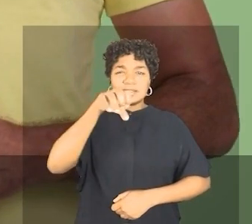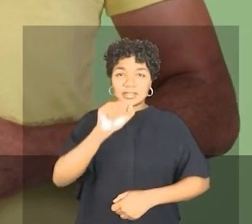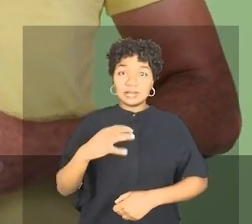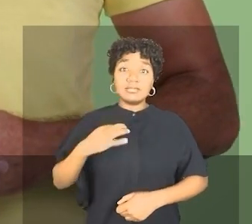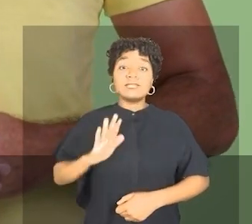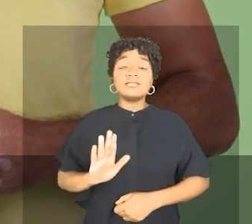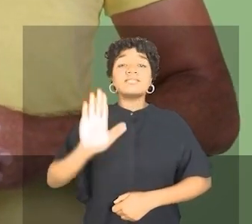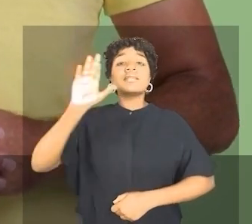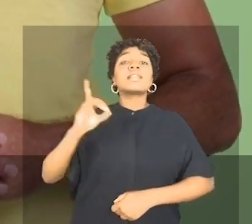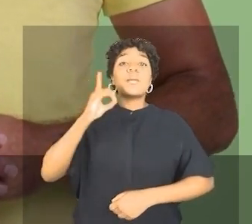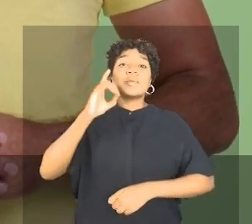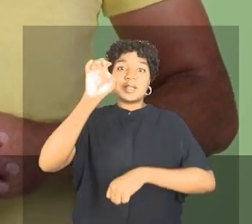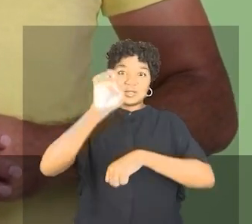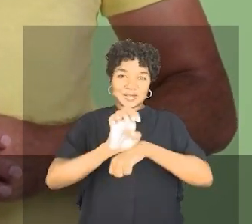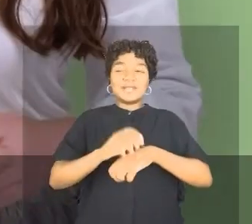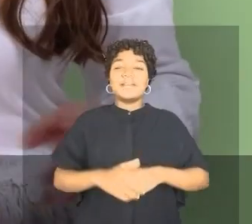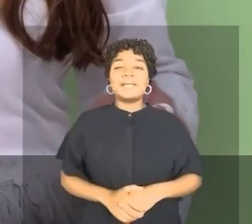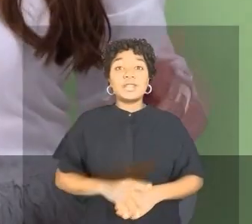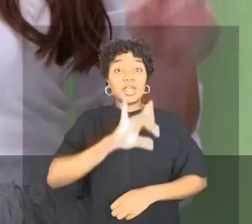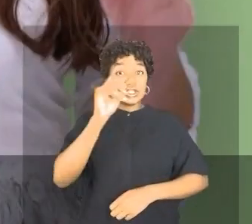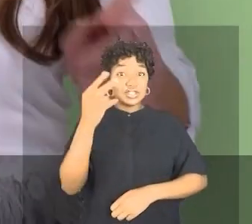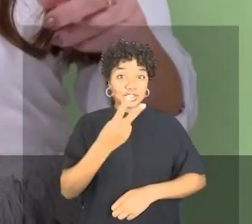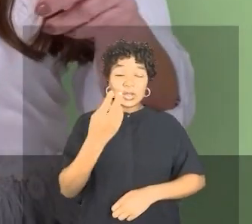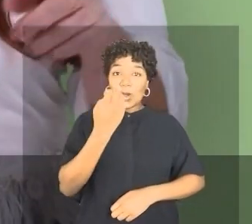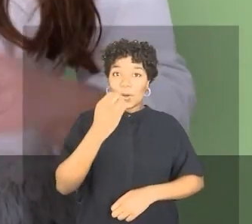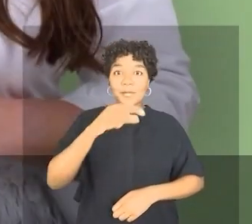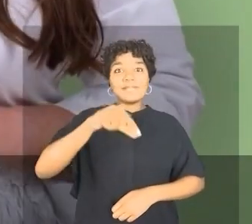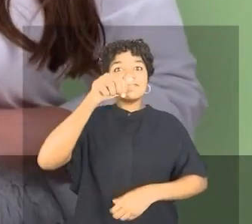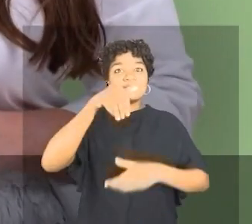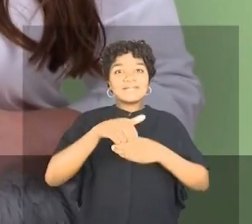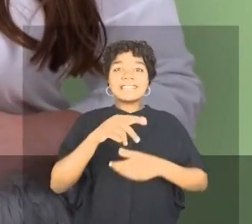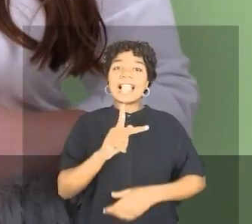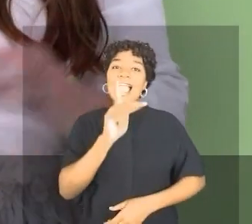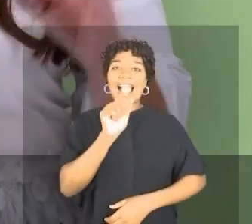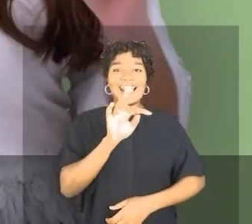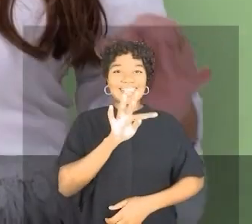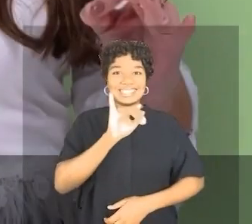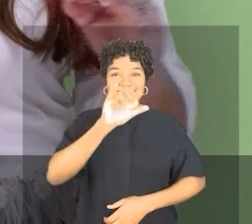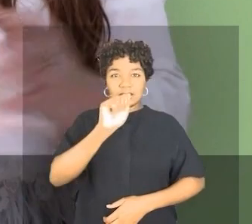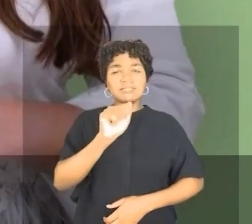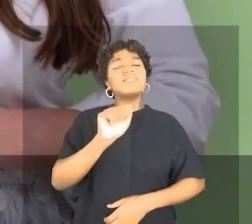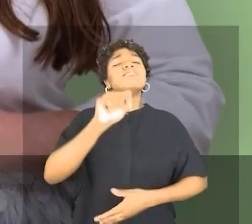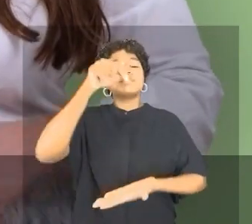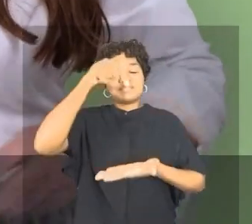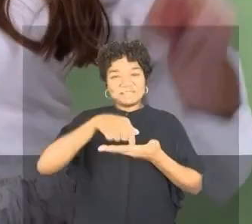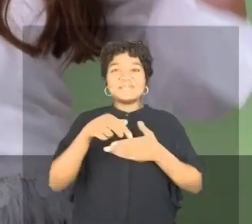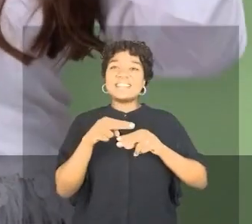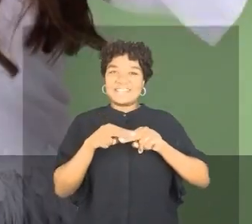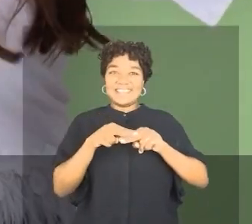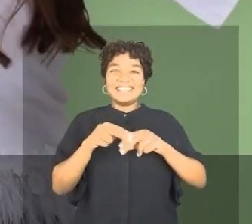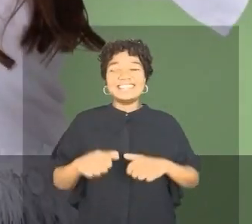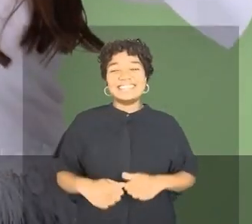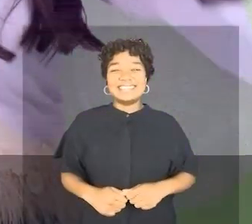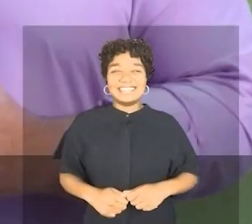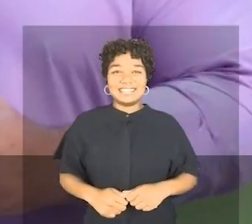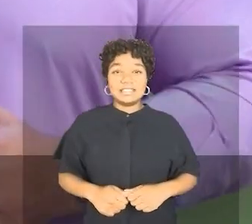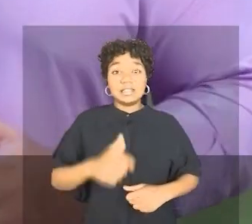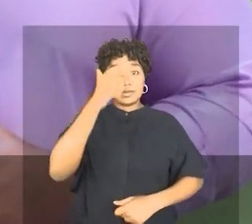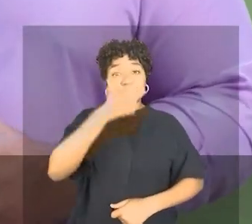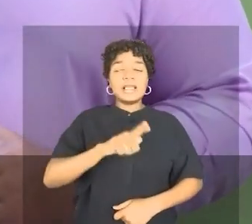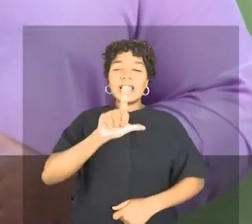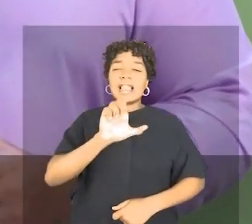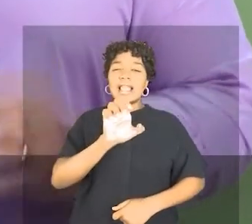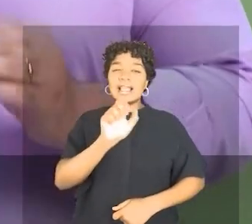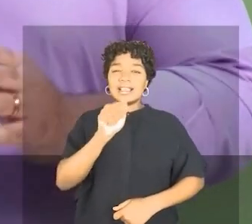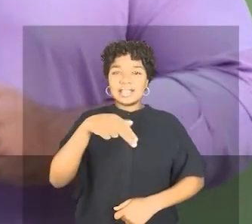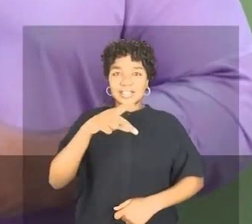deputado estadual, 22, 555. No dia 2 de outubro, Kátia Bacelá, 22, 888. Confirma. Aqui